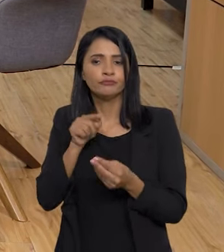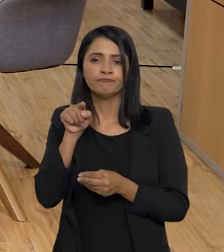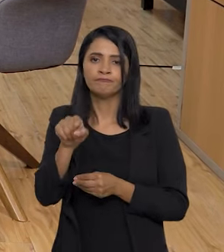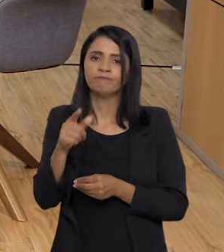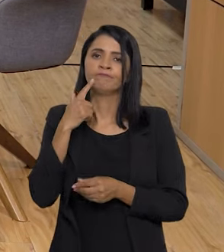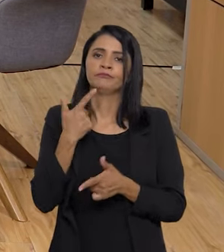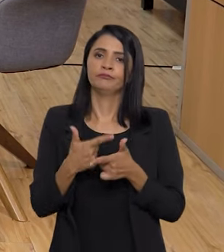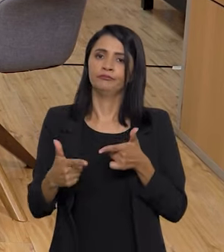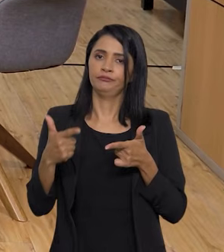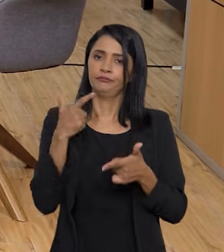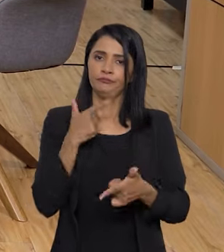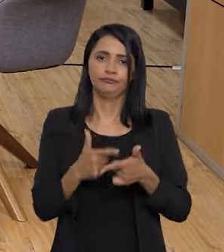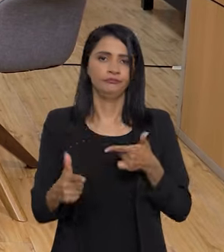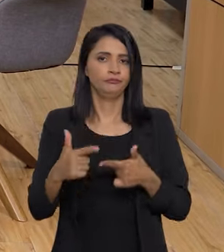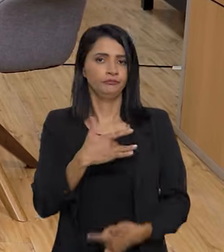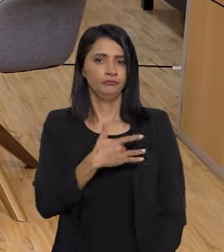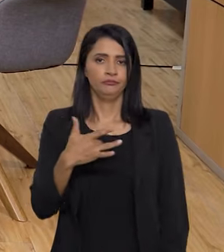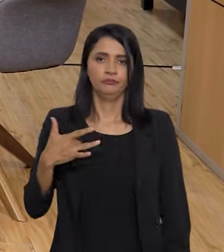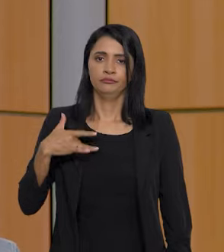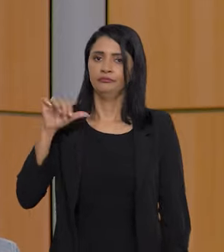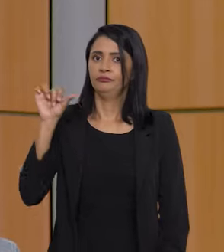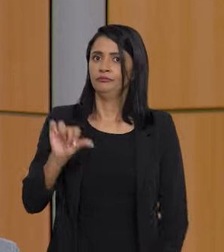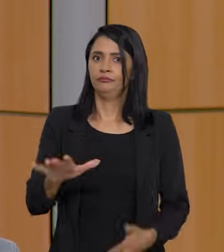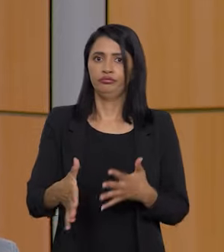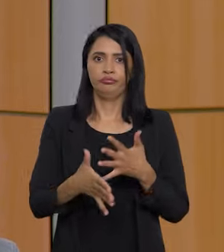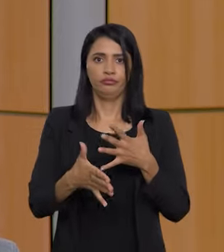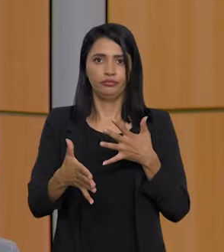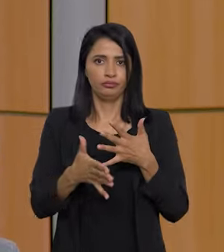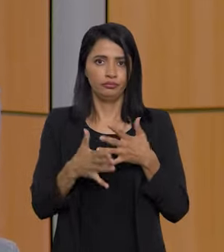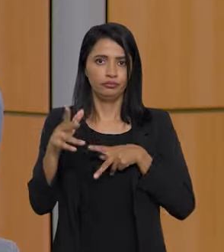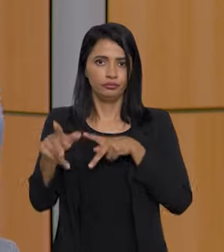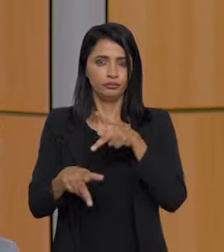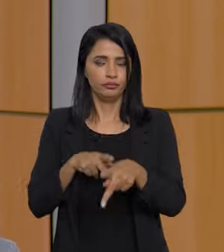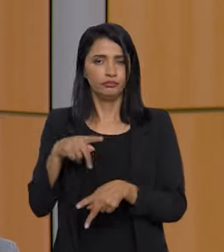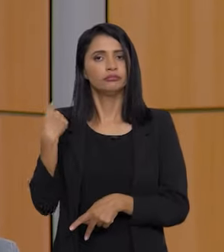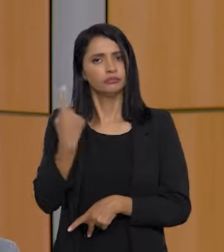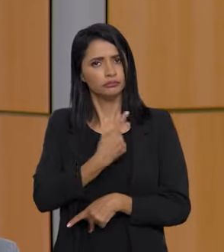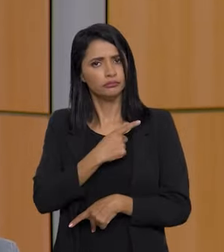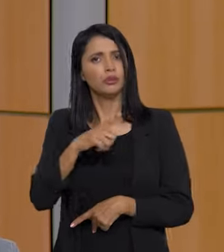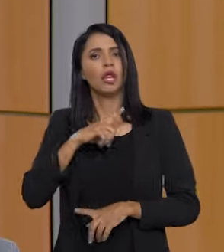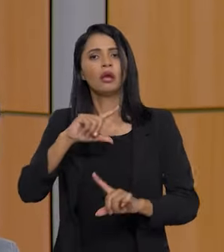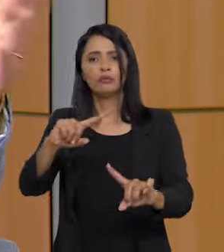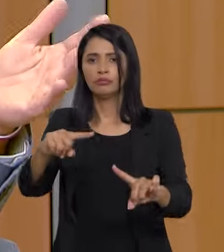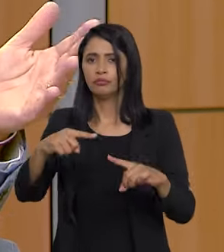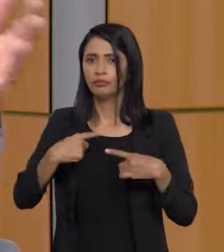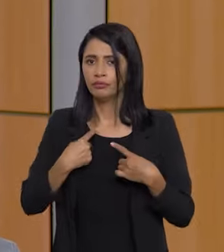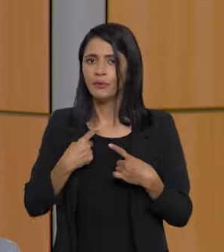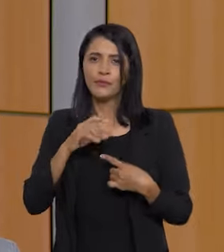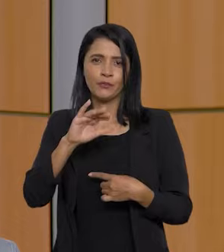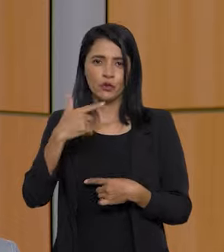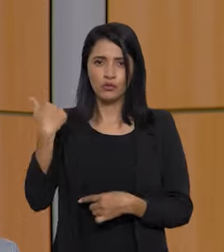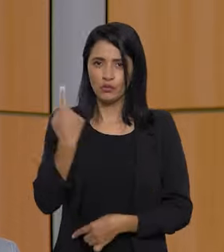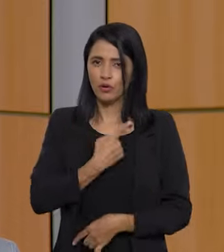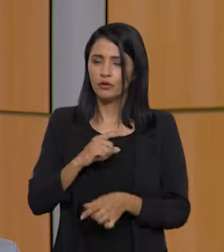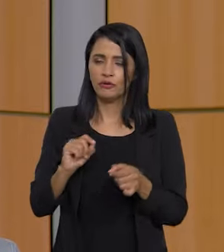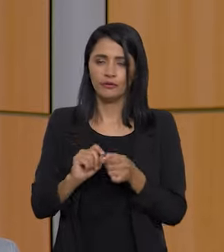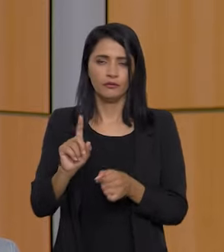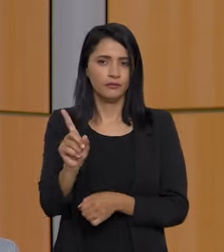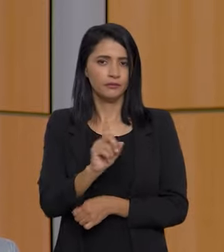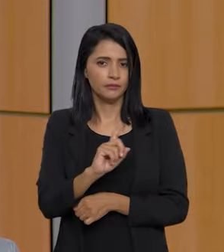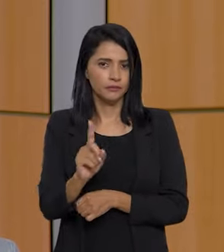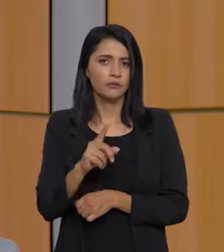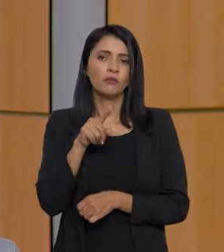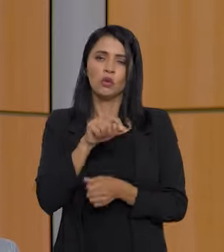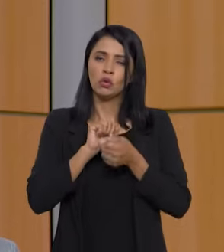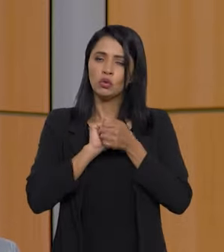isso gera problemas de saúde para o nosso povo. Então, nós temos um enorme desafio, que é claro, não é só feito por nós, é feito